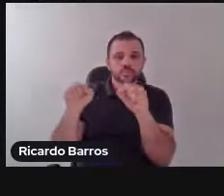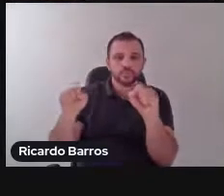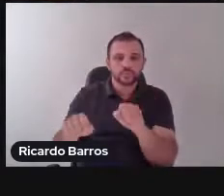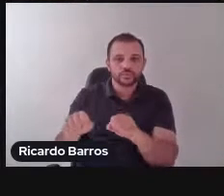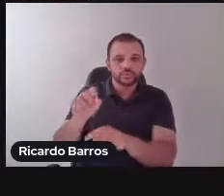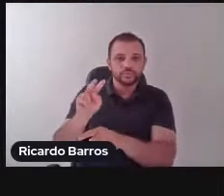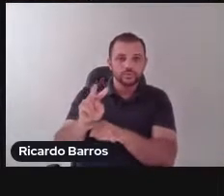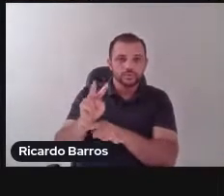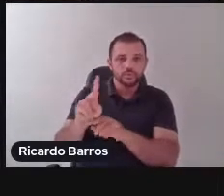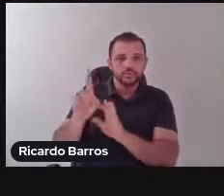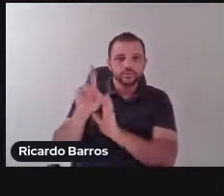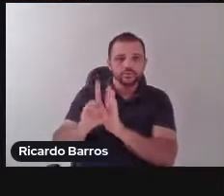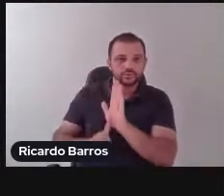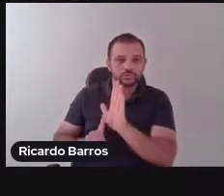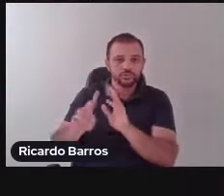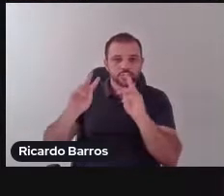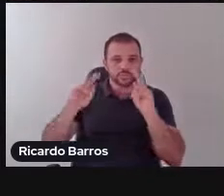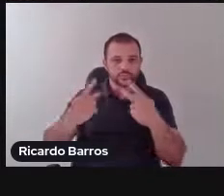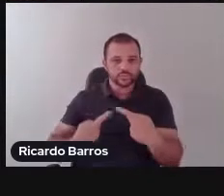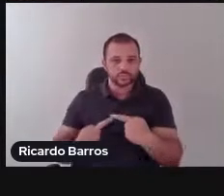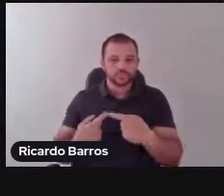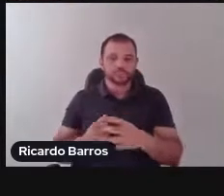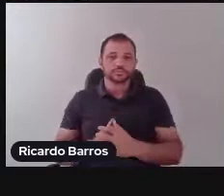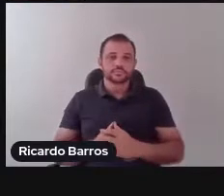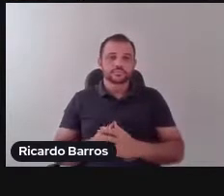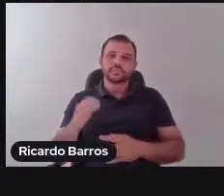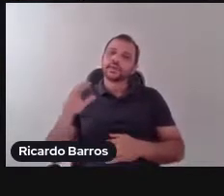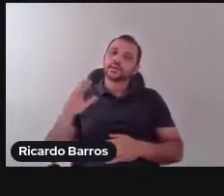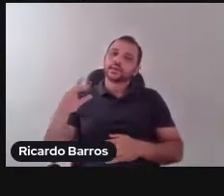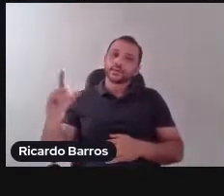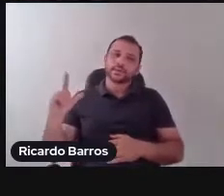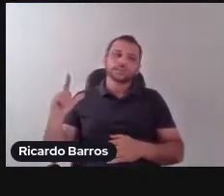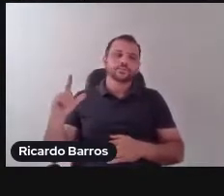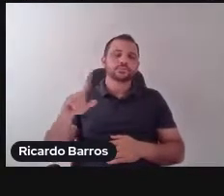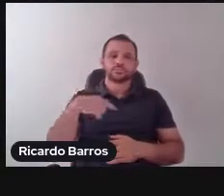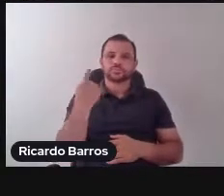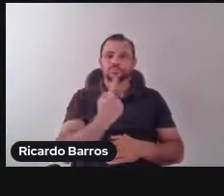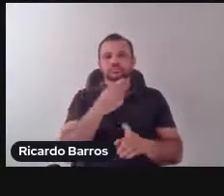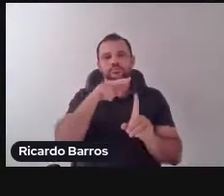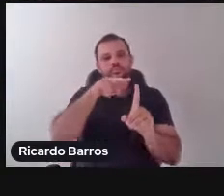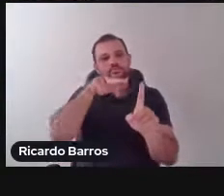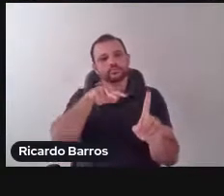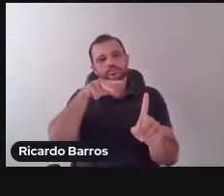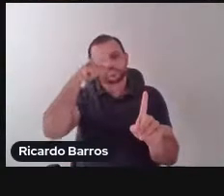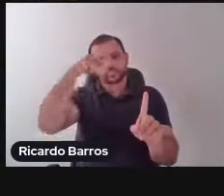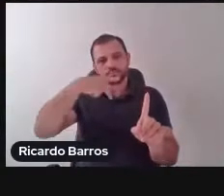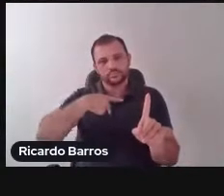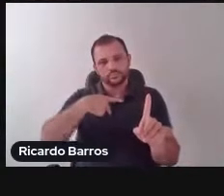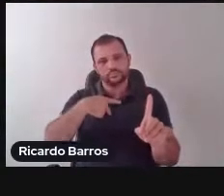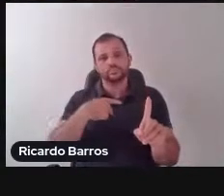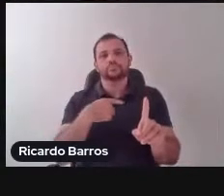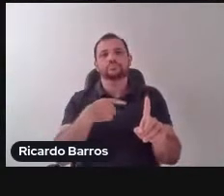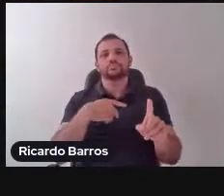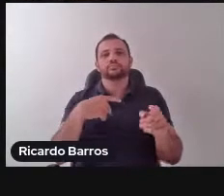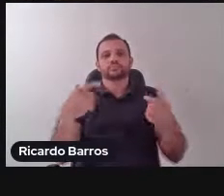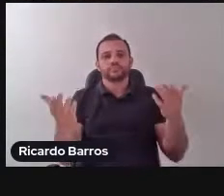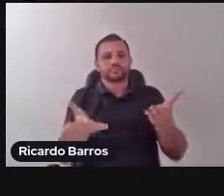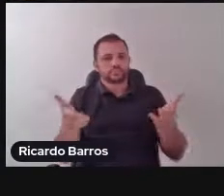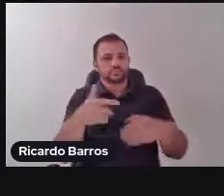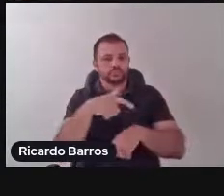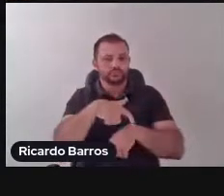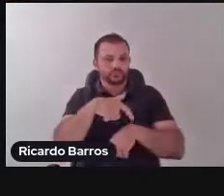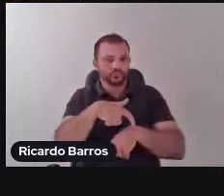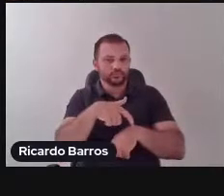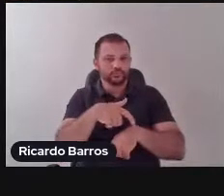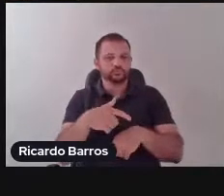de direitos humanos. E, claro, que olhando para o nosso tempo, nosso chão, nossos dilemas, nós olhamos para o sistema